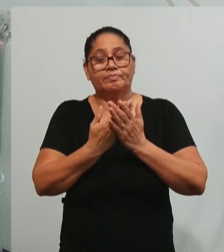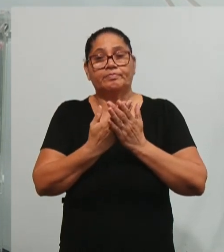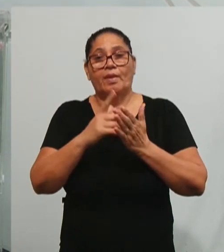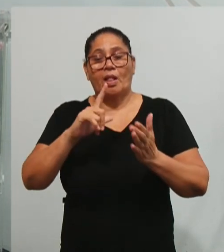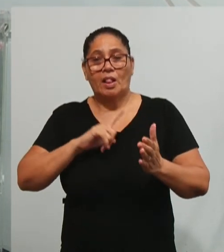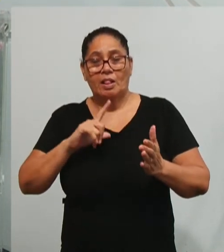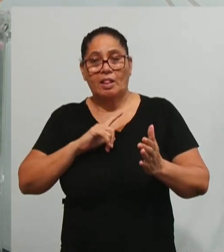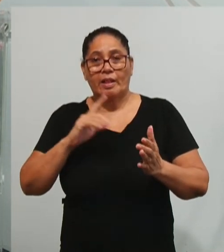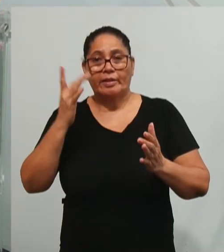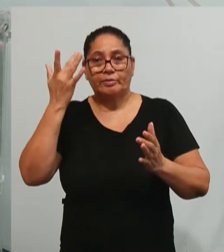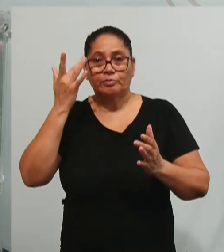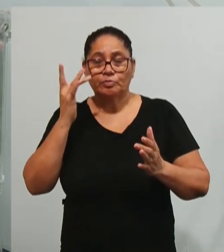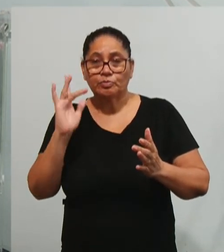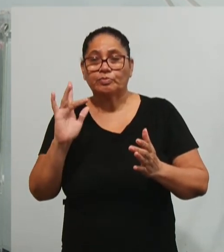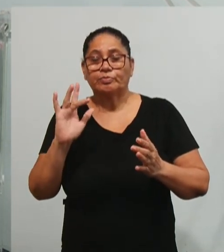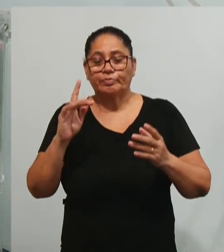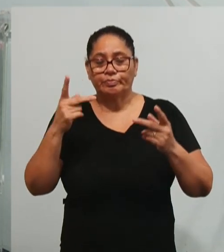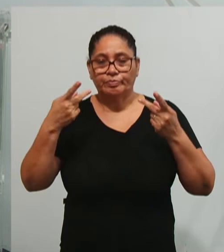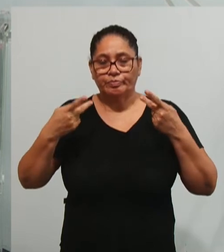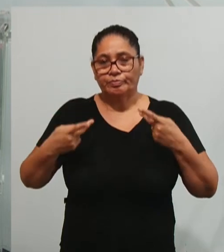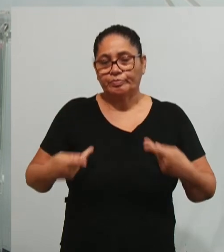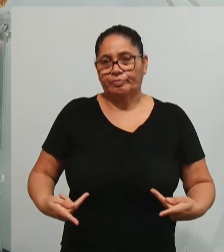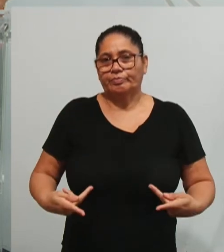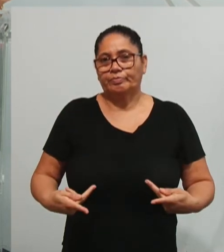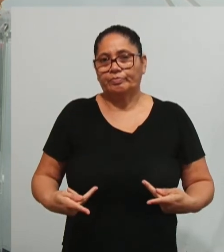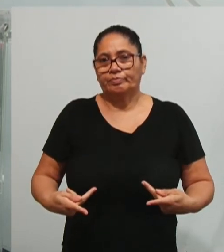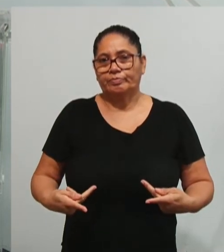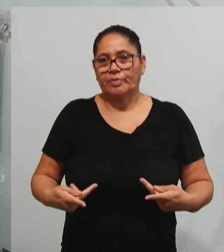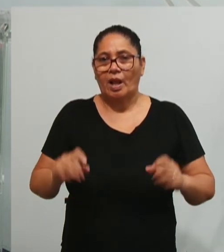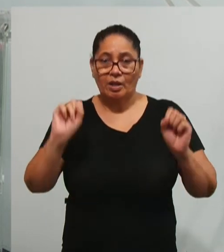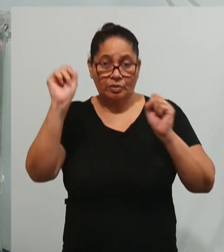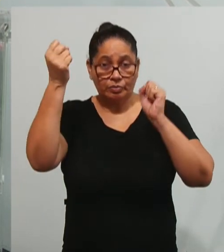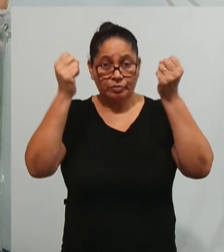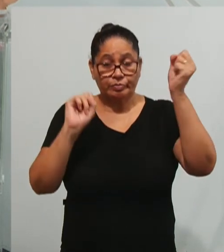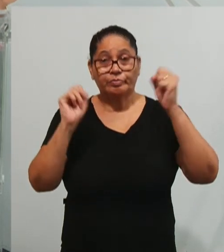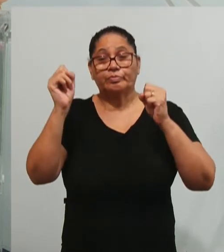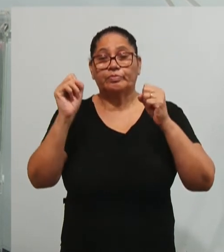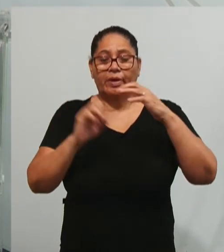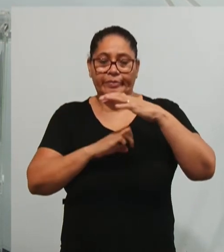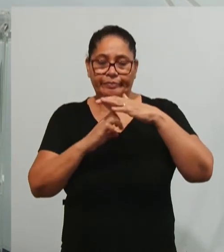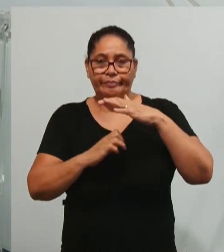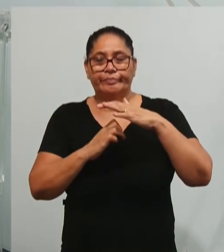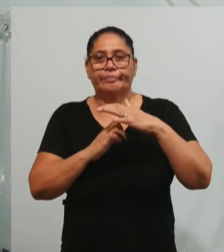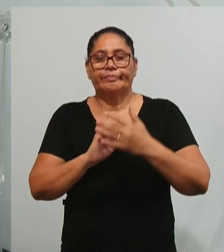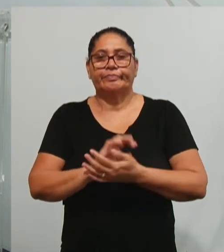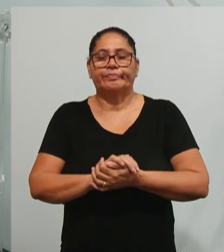natureza de formação humana. Ela não é uma fábrica, ela não é uma empresa.